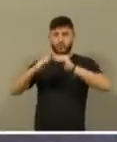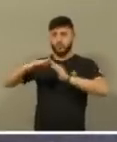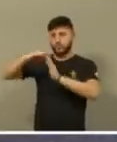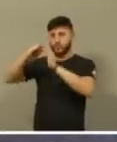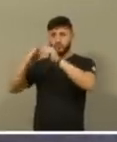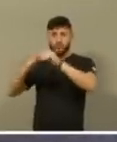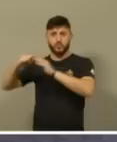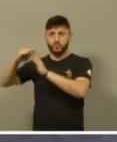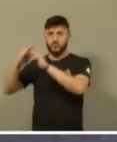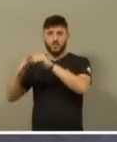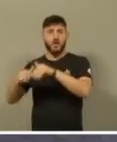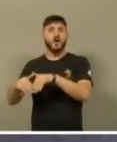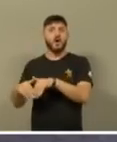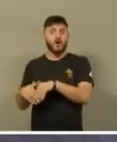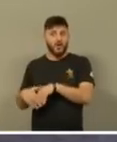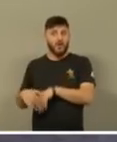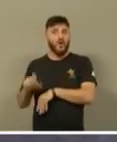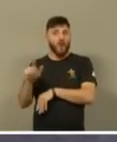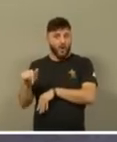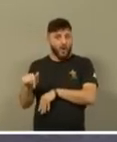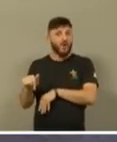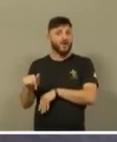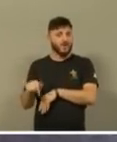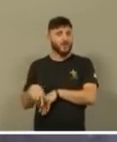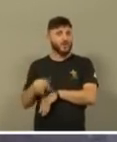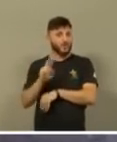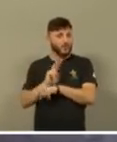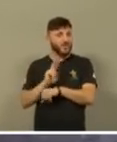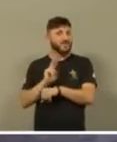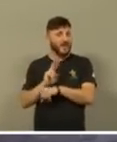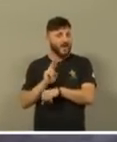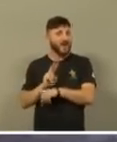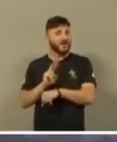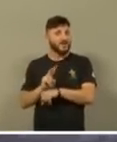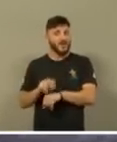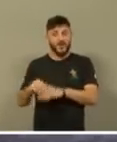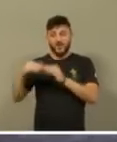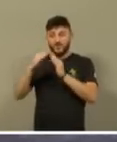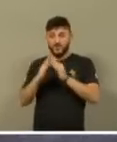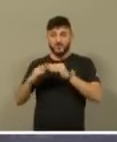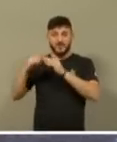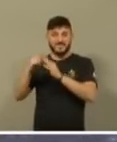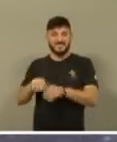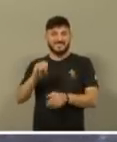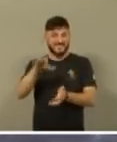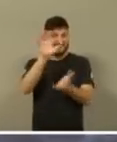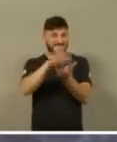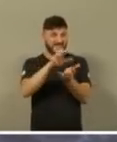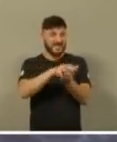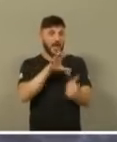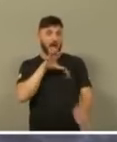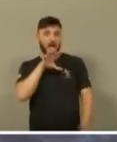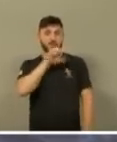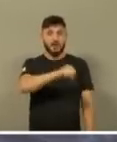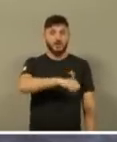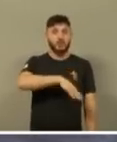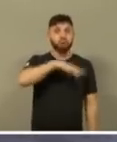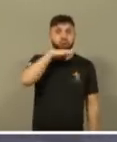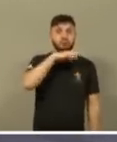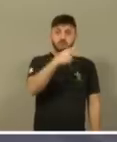jacaré, morde a bunda, opa, as nádegas, não fique flutuando muito na vida não,